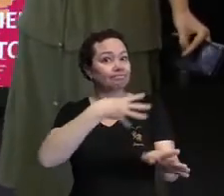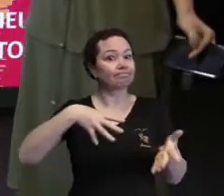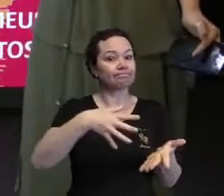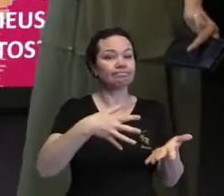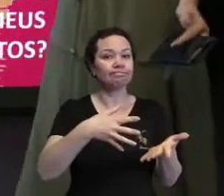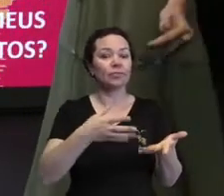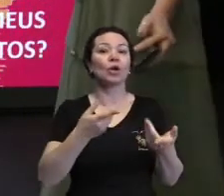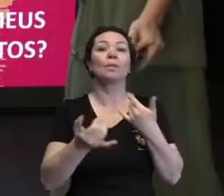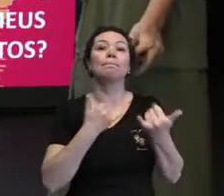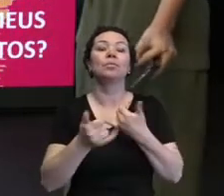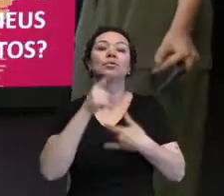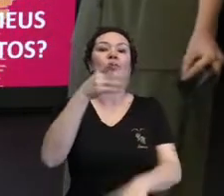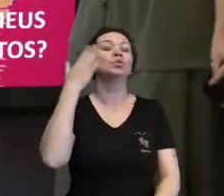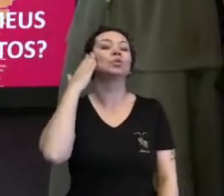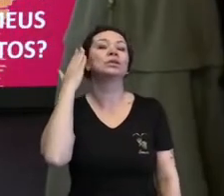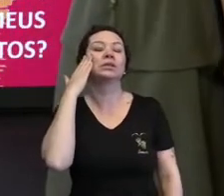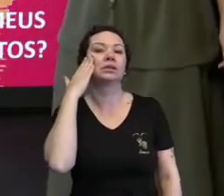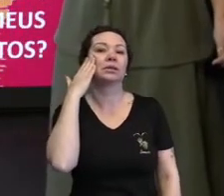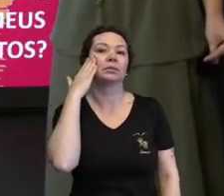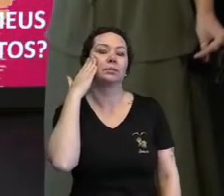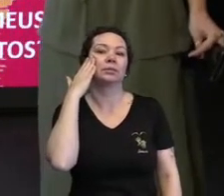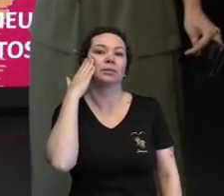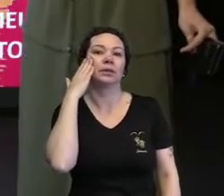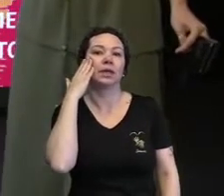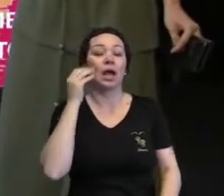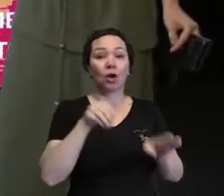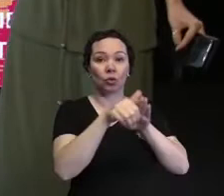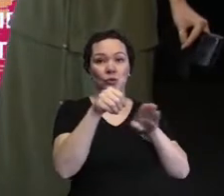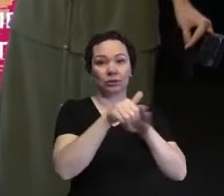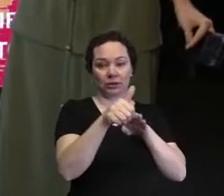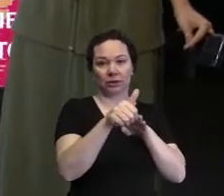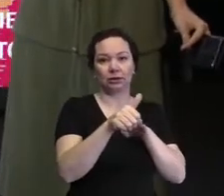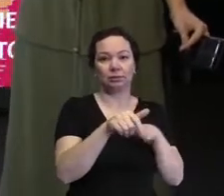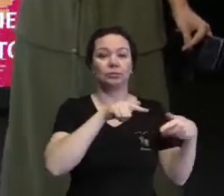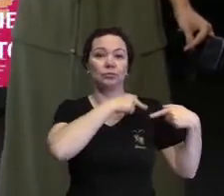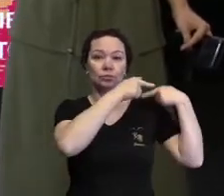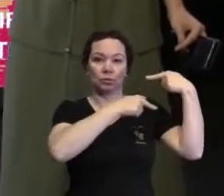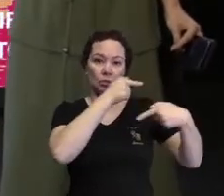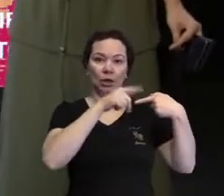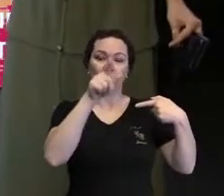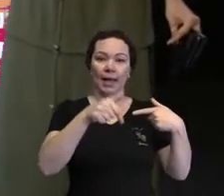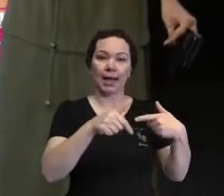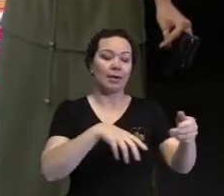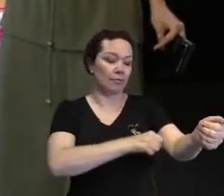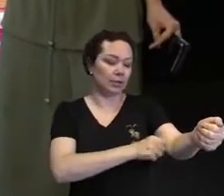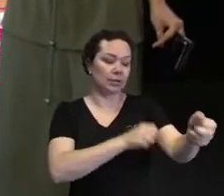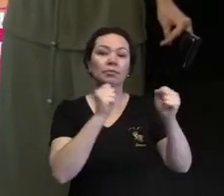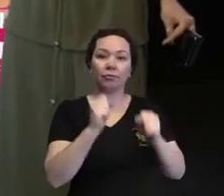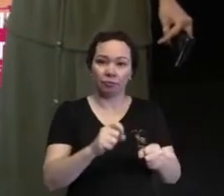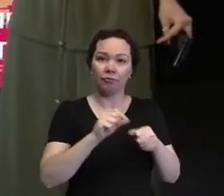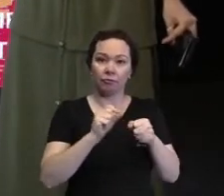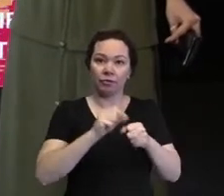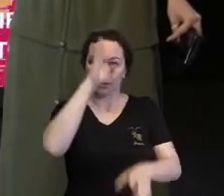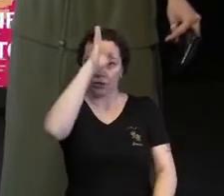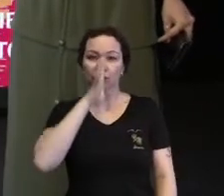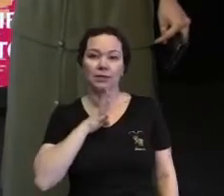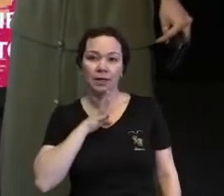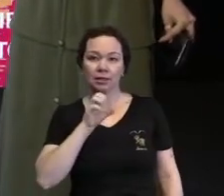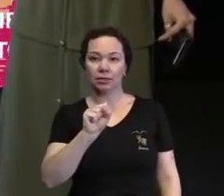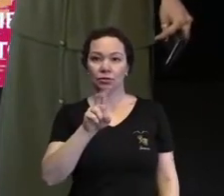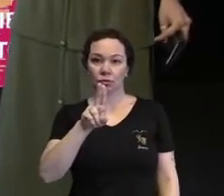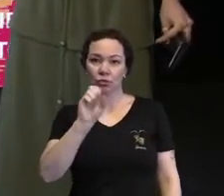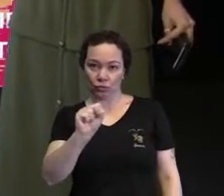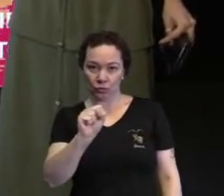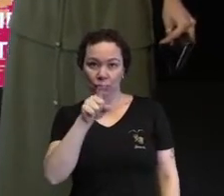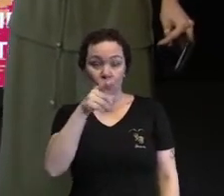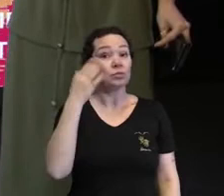exemplo, vocês sabiam que o aconselhamento genético é um exame que pode ser feito gratuitamente pelo SUS? Vocês